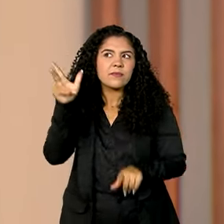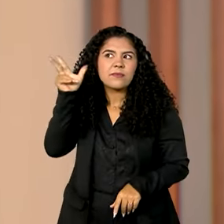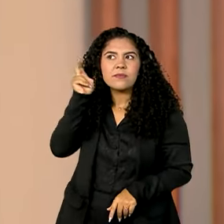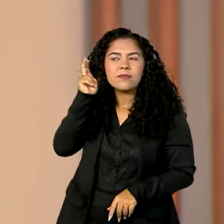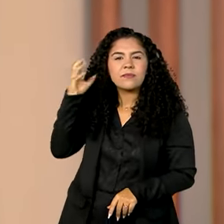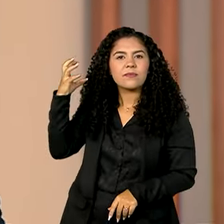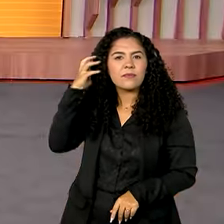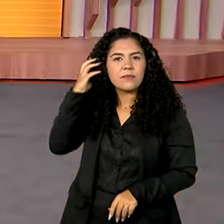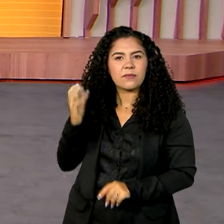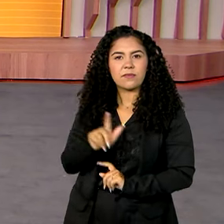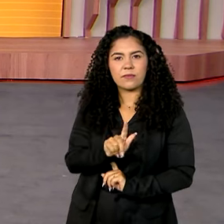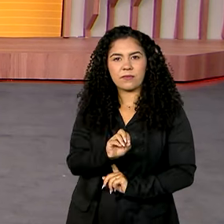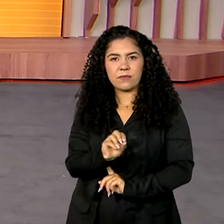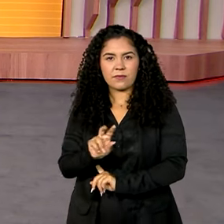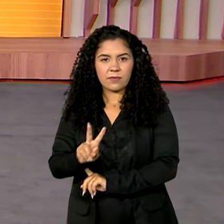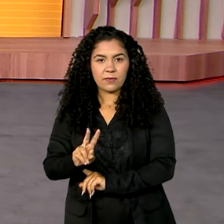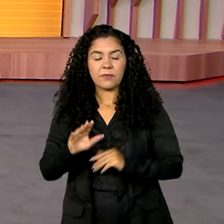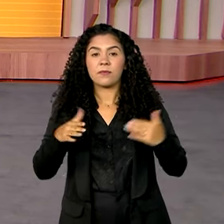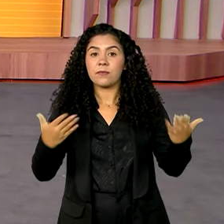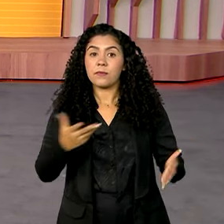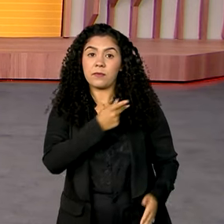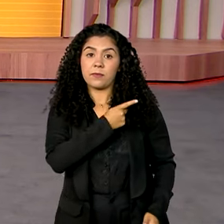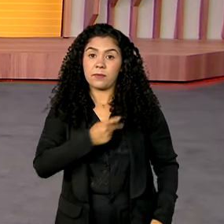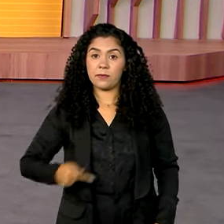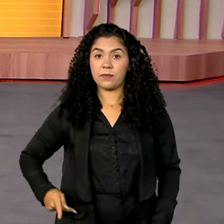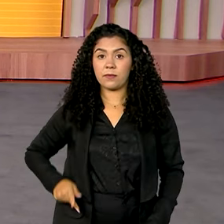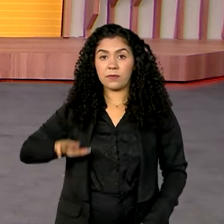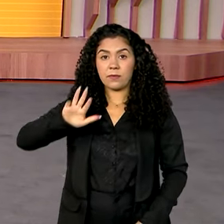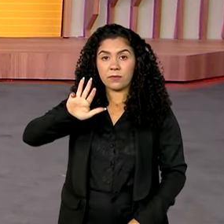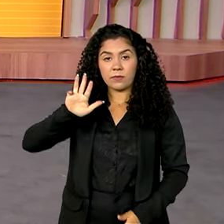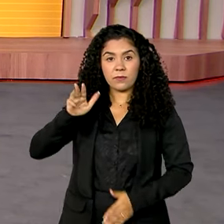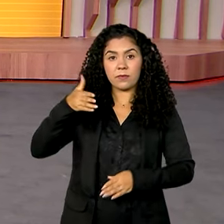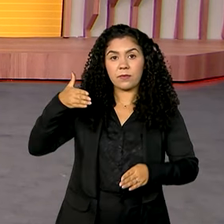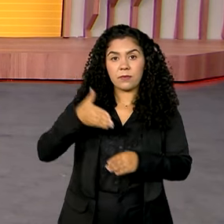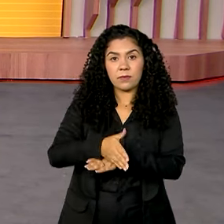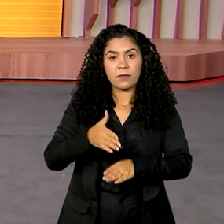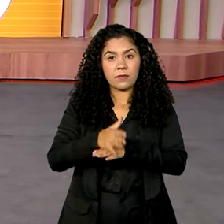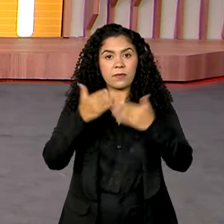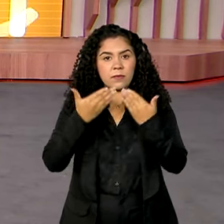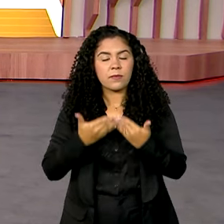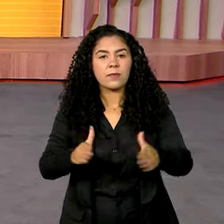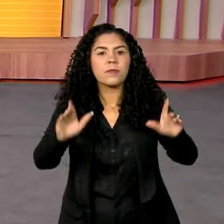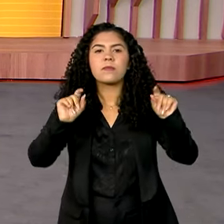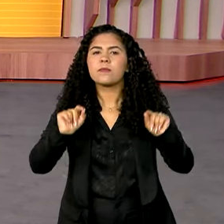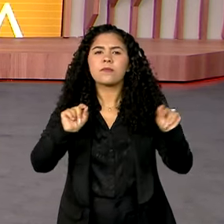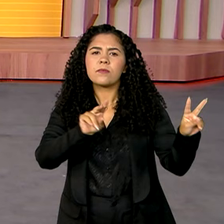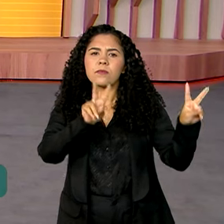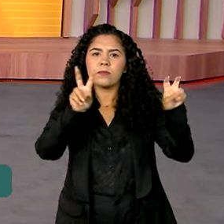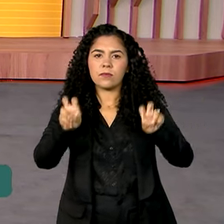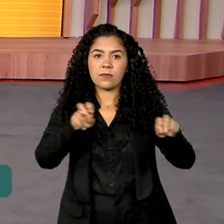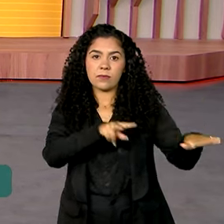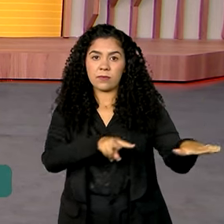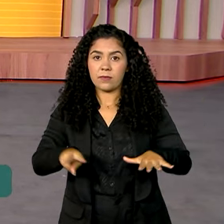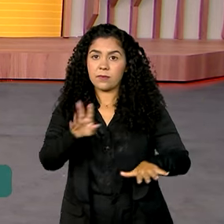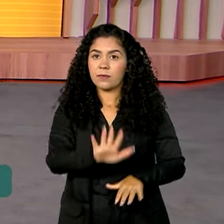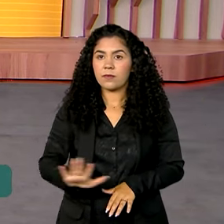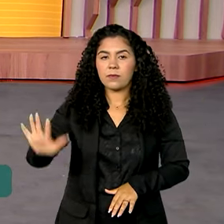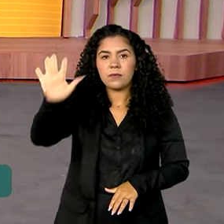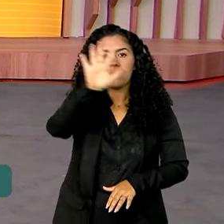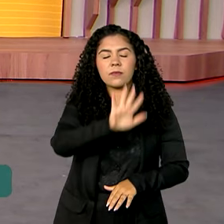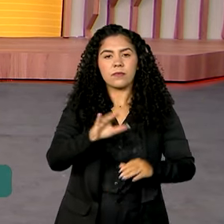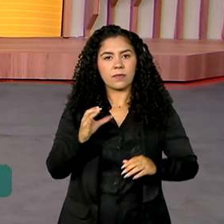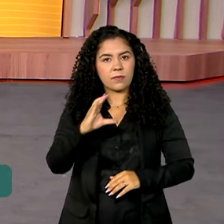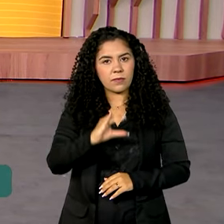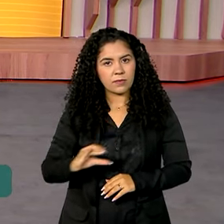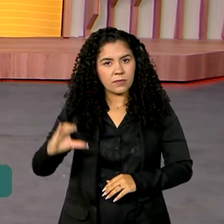Rádio GOV. O presidente Lula participa hoje da abertura de mais uma Semana Nacional de Ciência e Tecnologia. Esse evento,